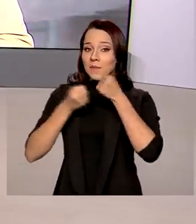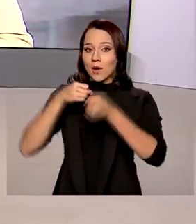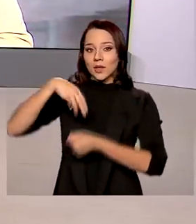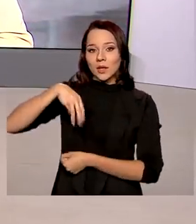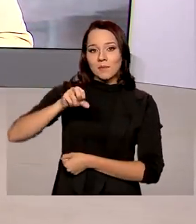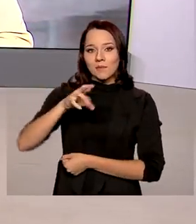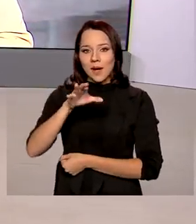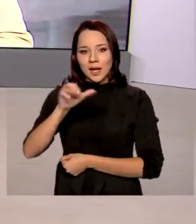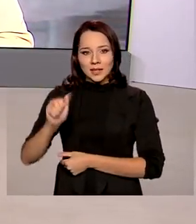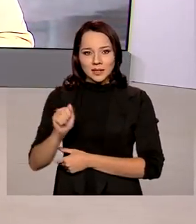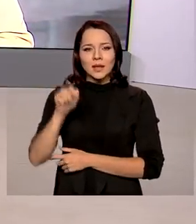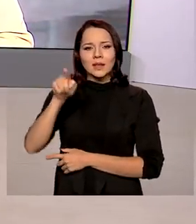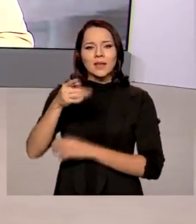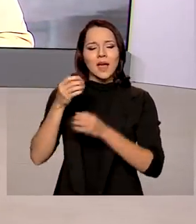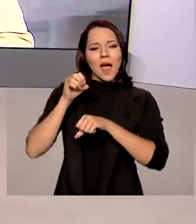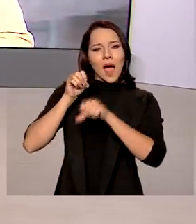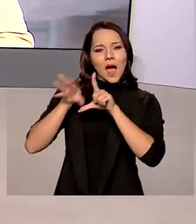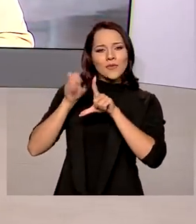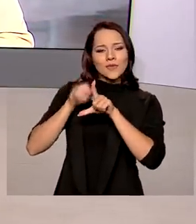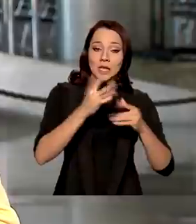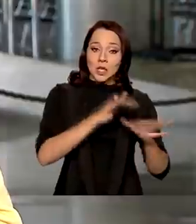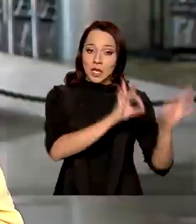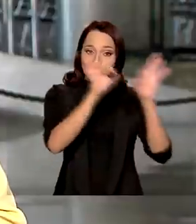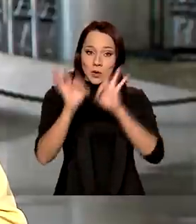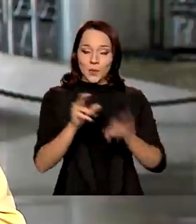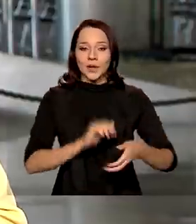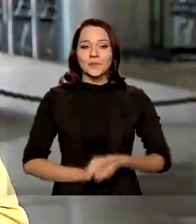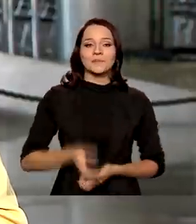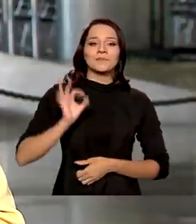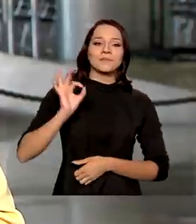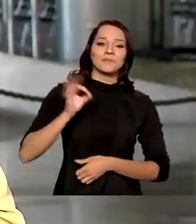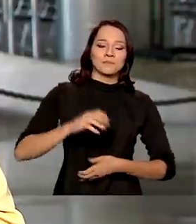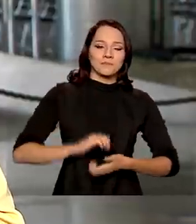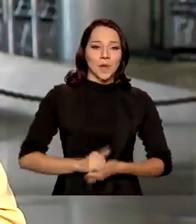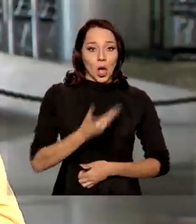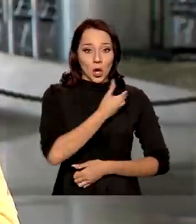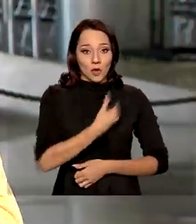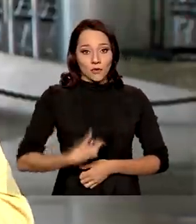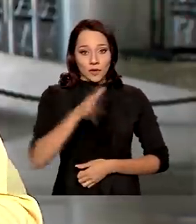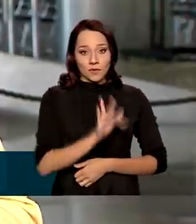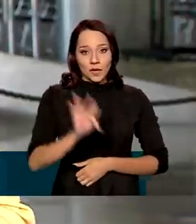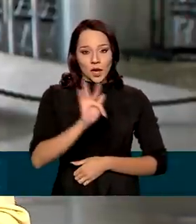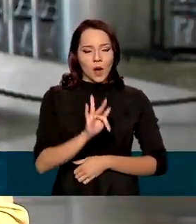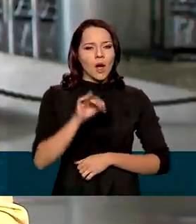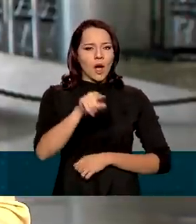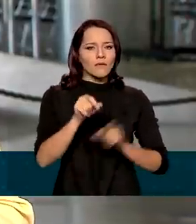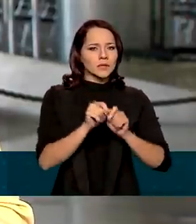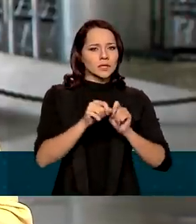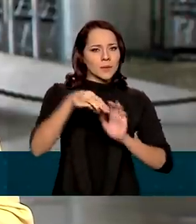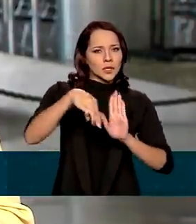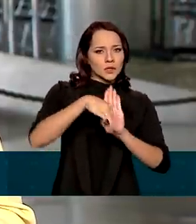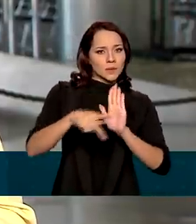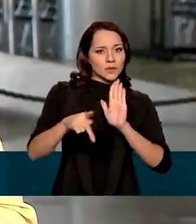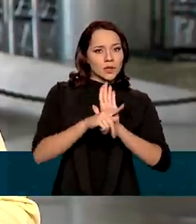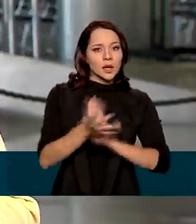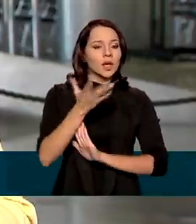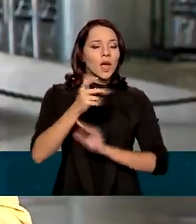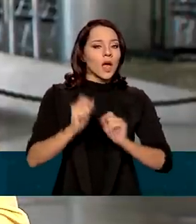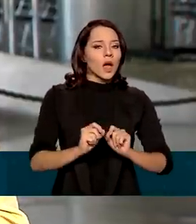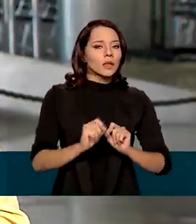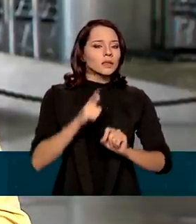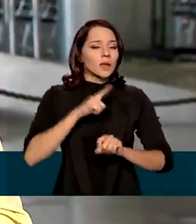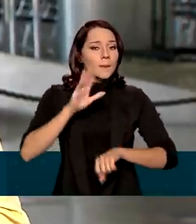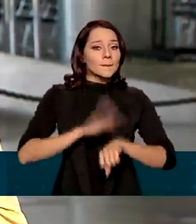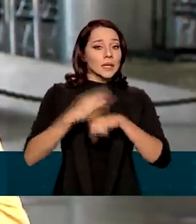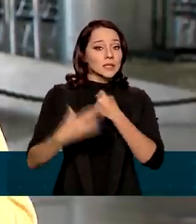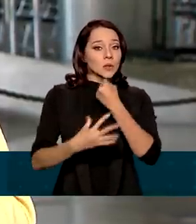Márcia Fernandes traz ao vivo para a gente mais informações. É isso mesmo. Olha, o governo federal ao editar essa medida provisória, ele pretende aumentar a